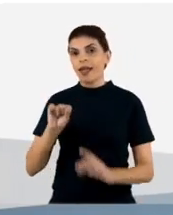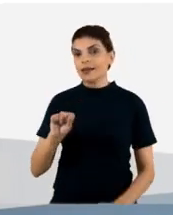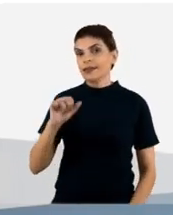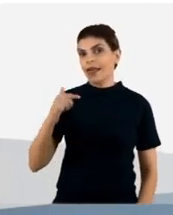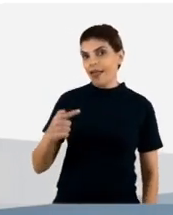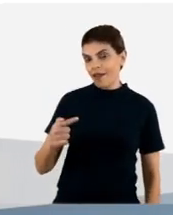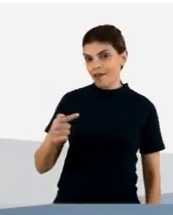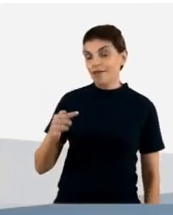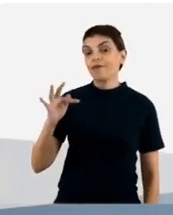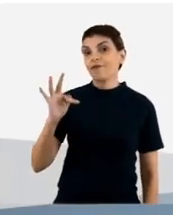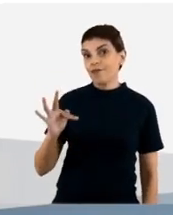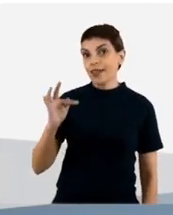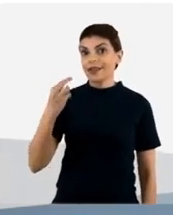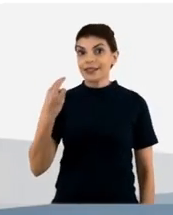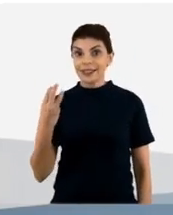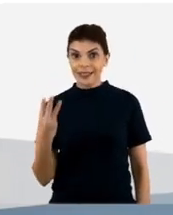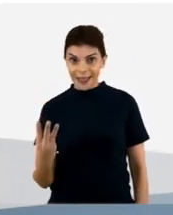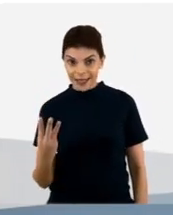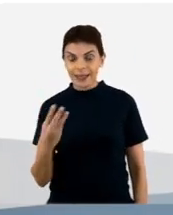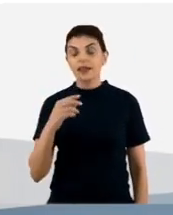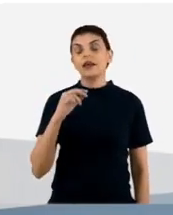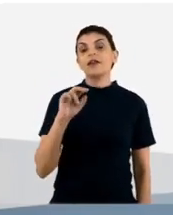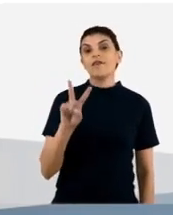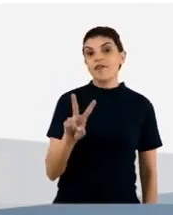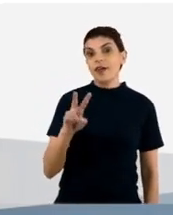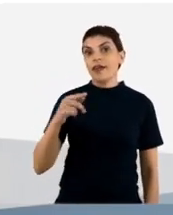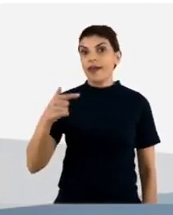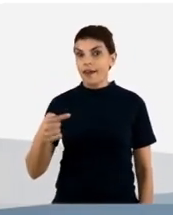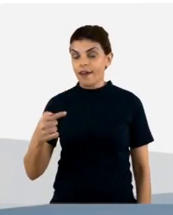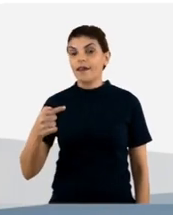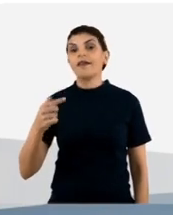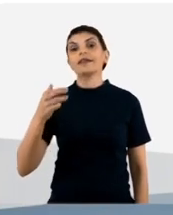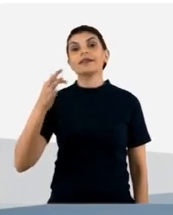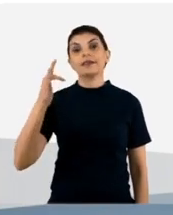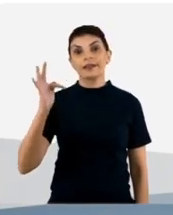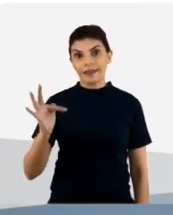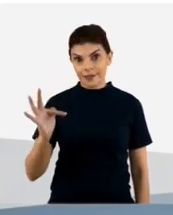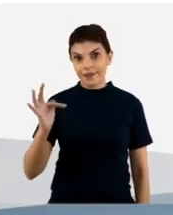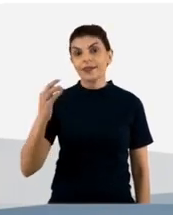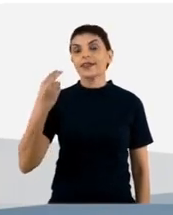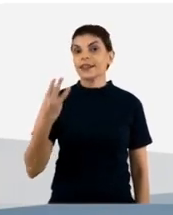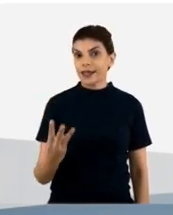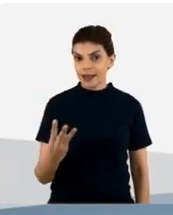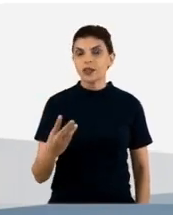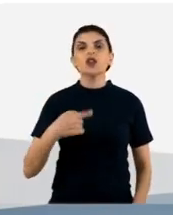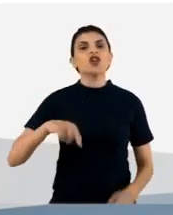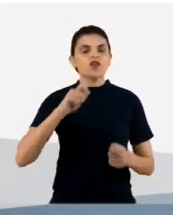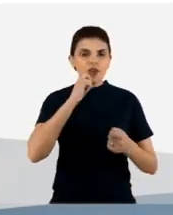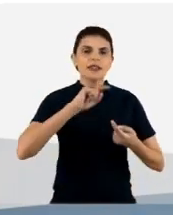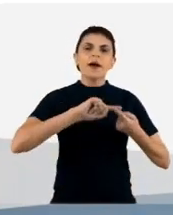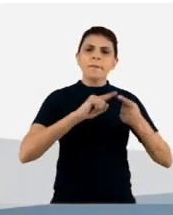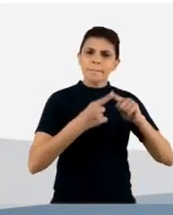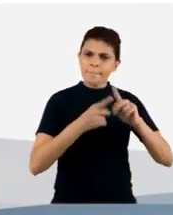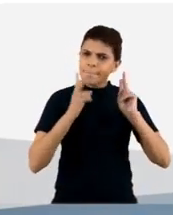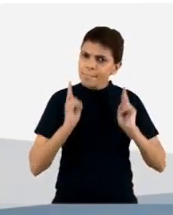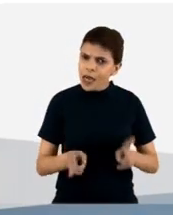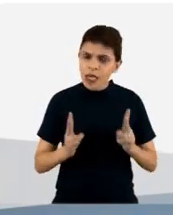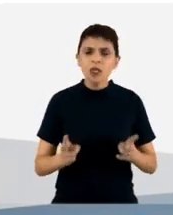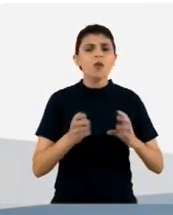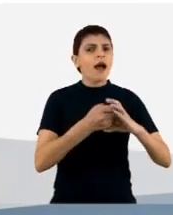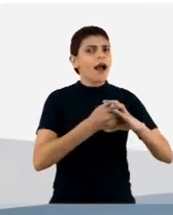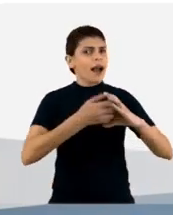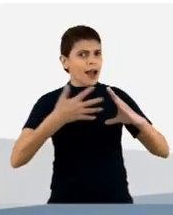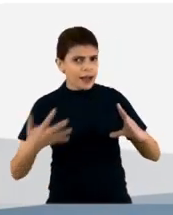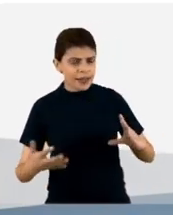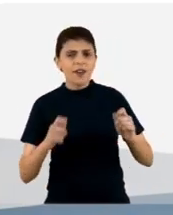VF3. Esses todos aqui ligam no mesmo antígeno. Então, nós fazemos essa caracterização, nós